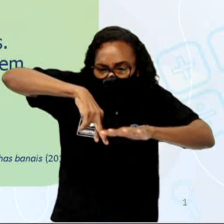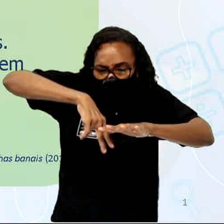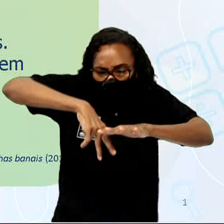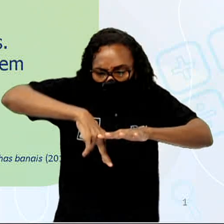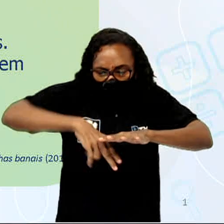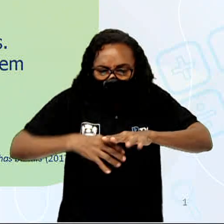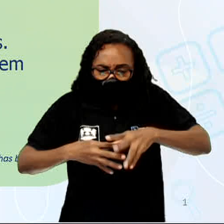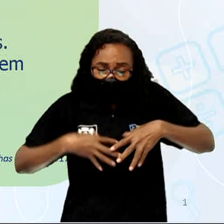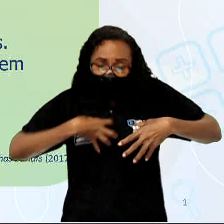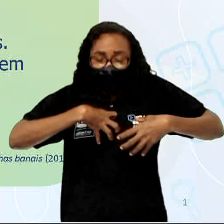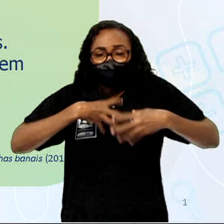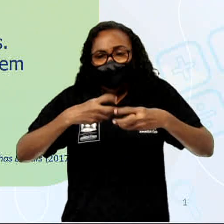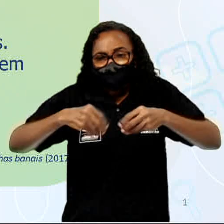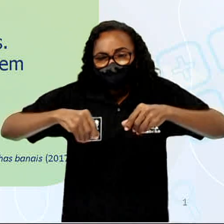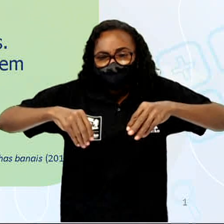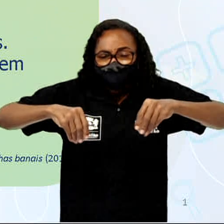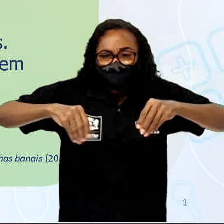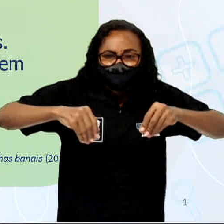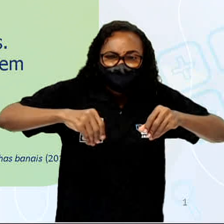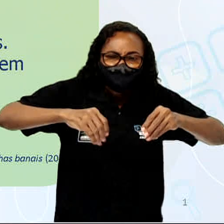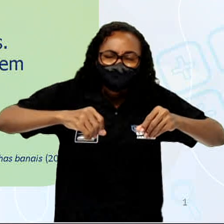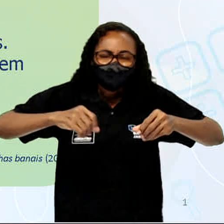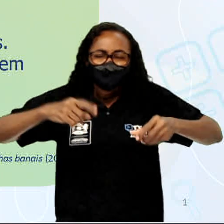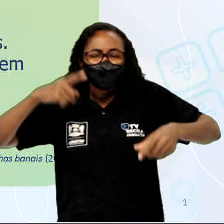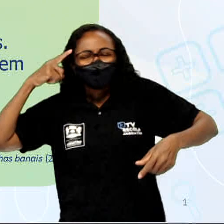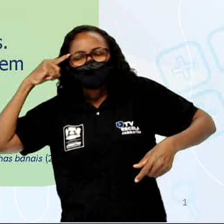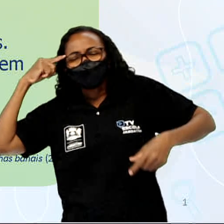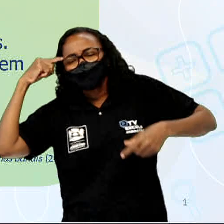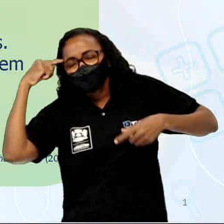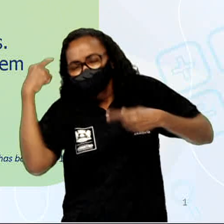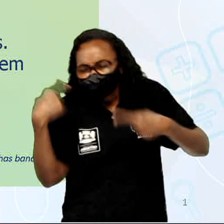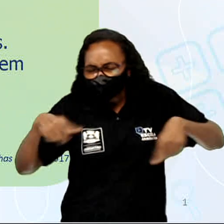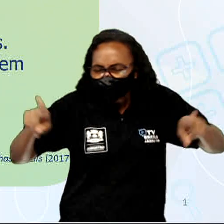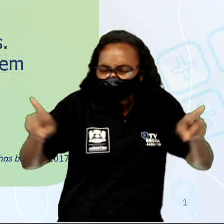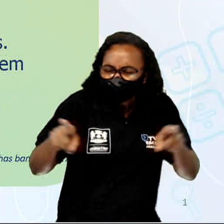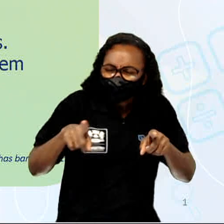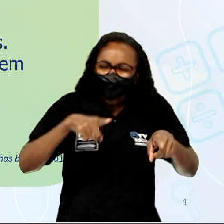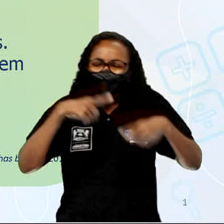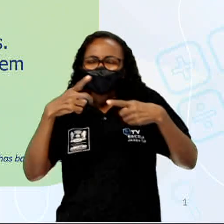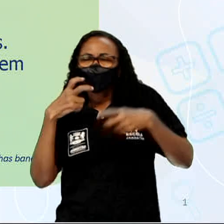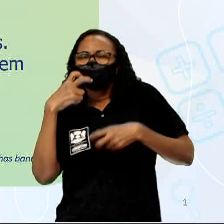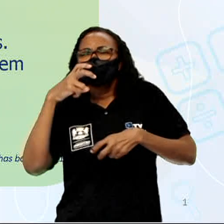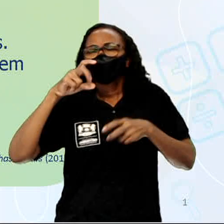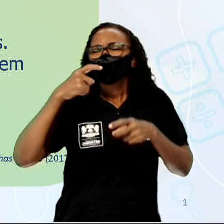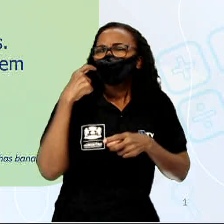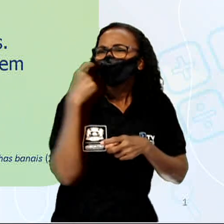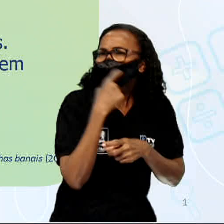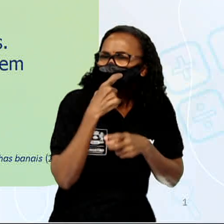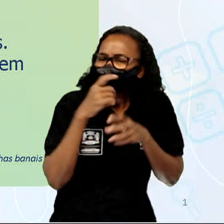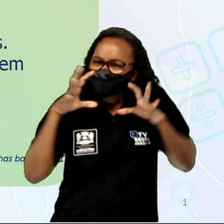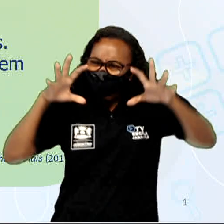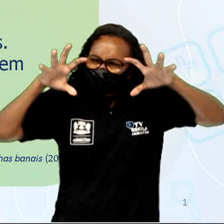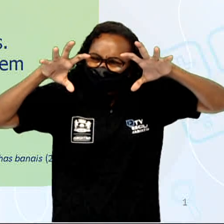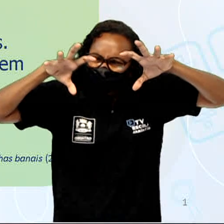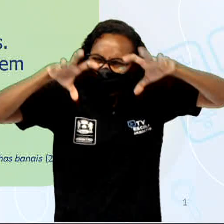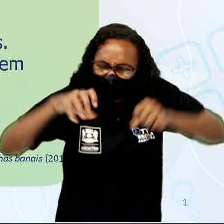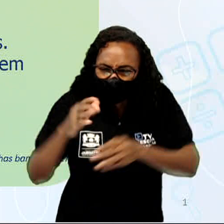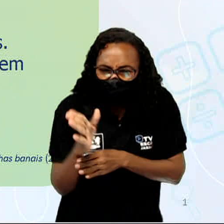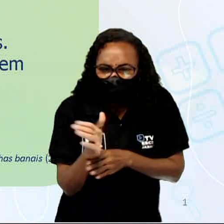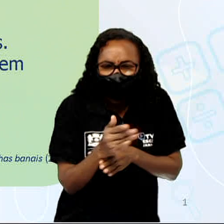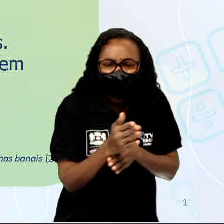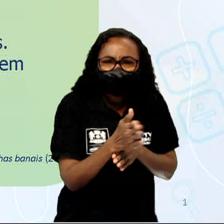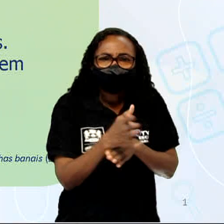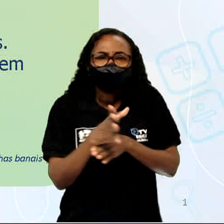reverbera. Música de dentes, garras, guerras, guéuras. Mar aberto,